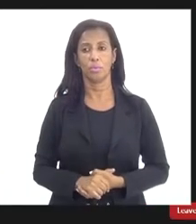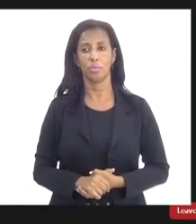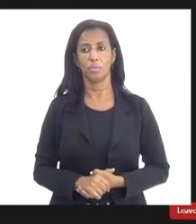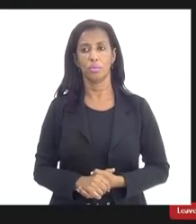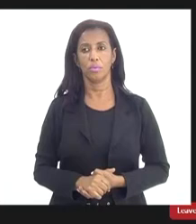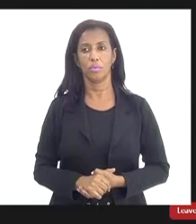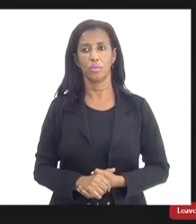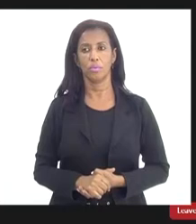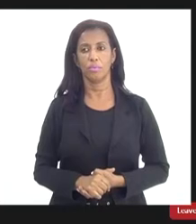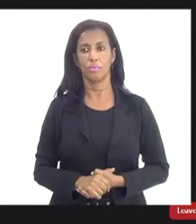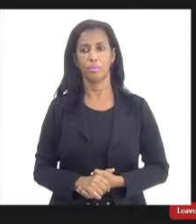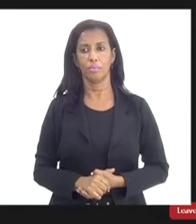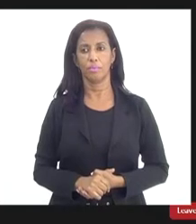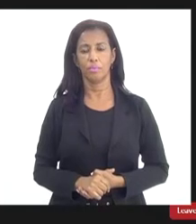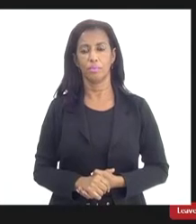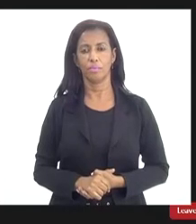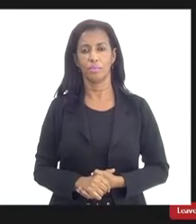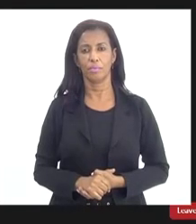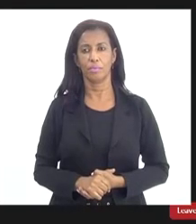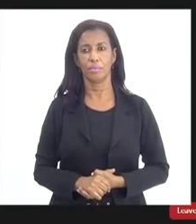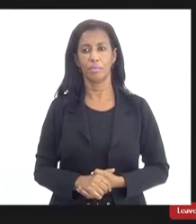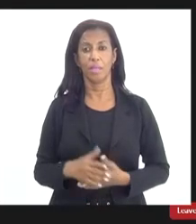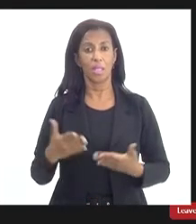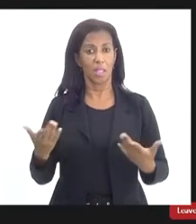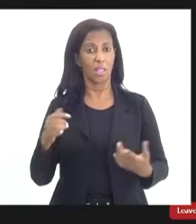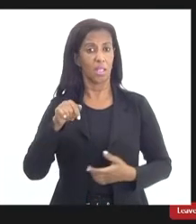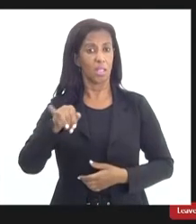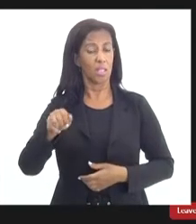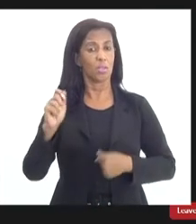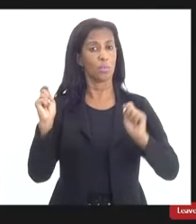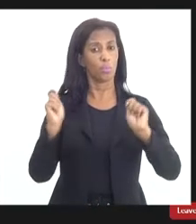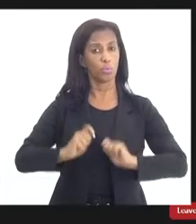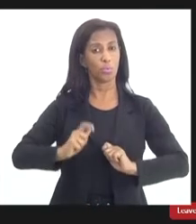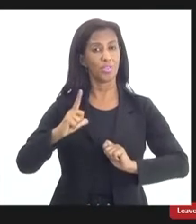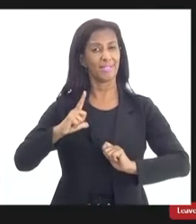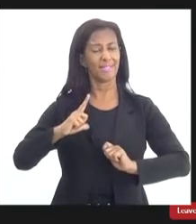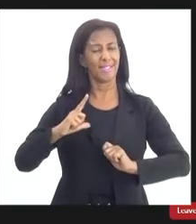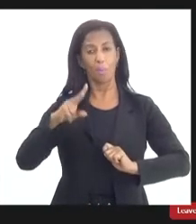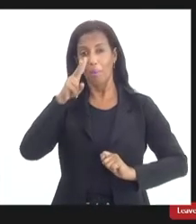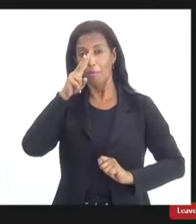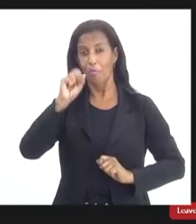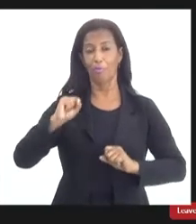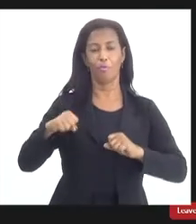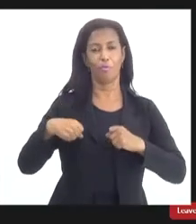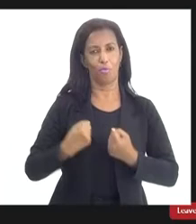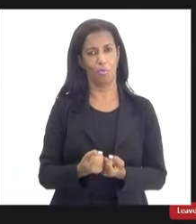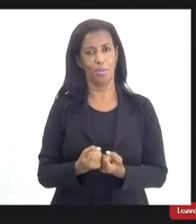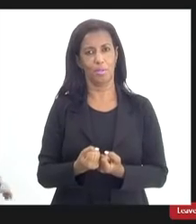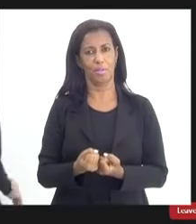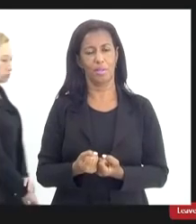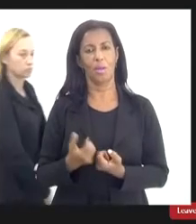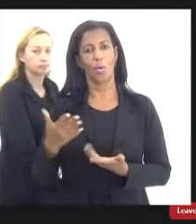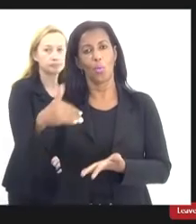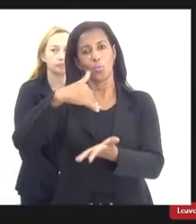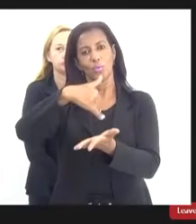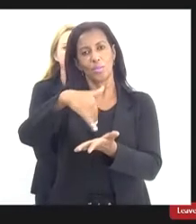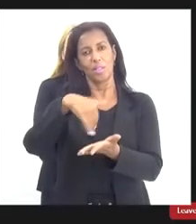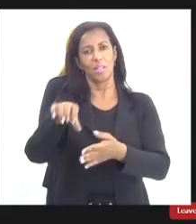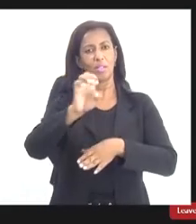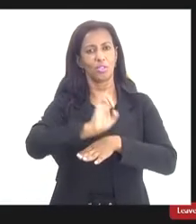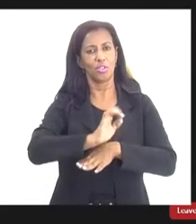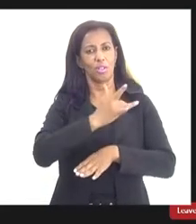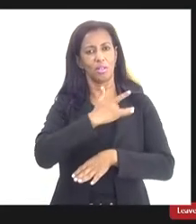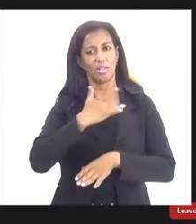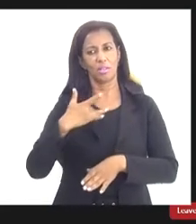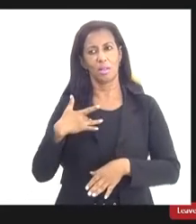isso isso teria isso teria muito peso não é acho que uma manifestação dos secretários de estado de